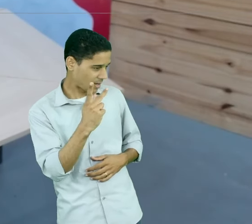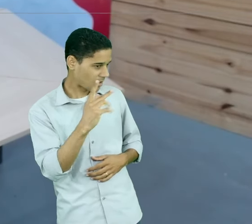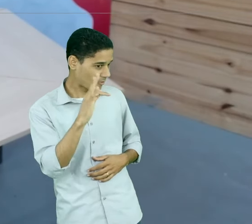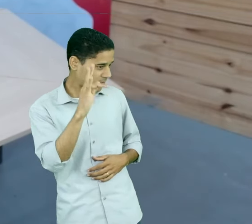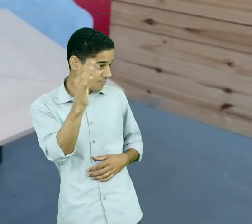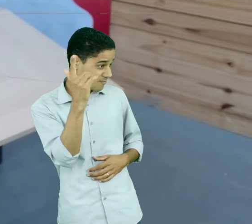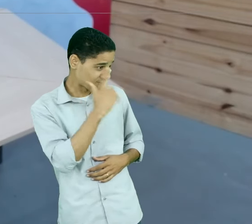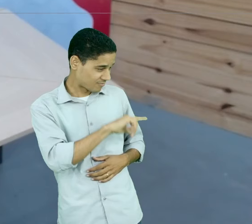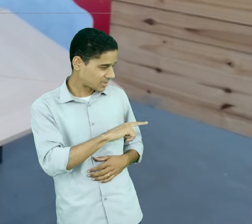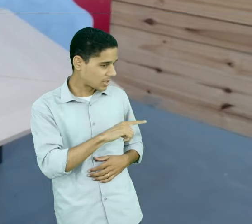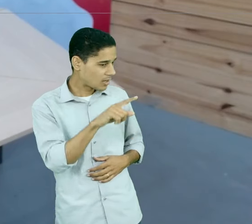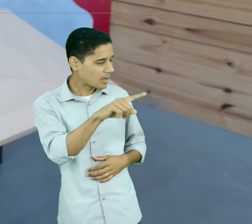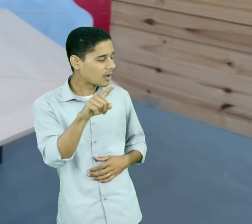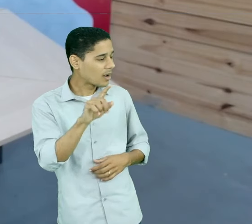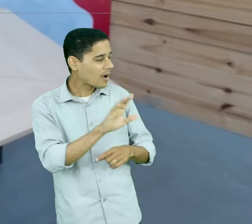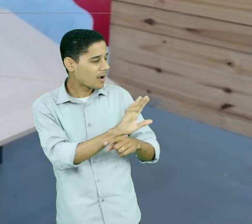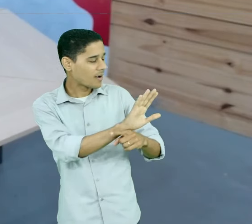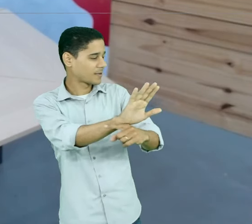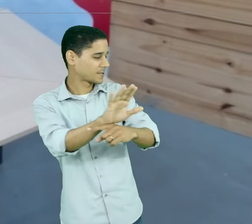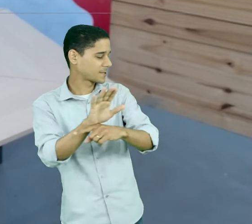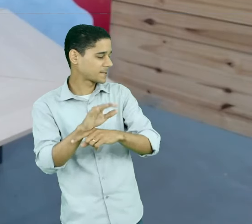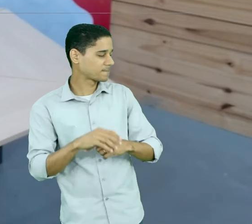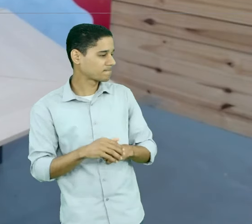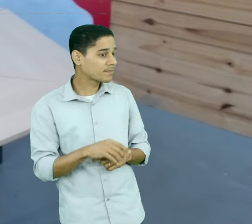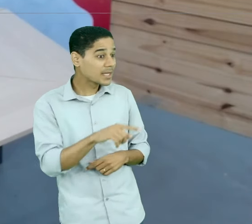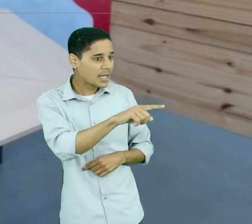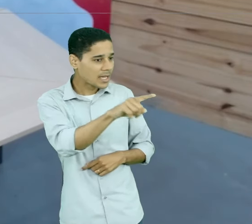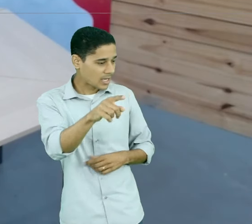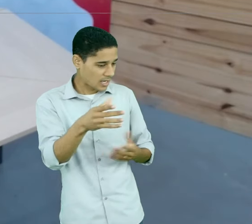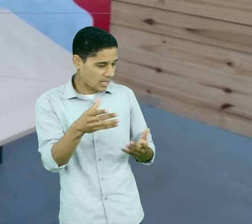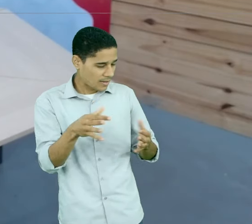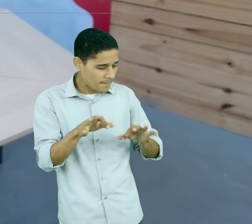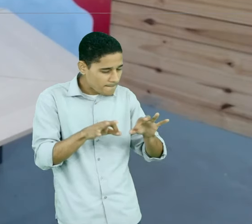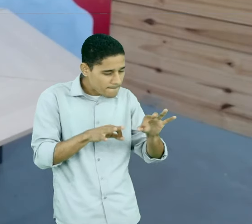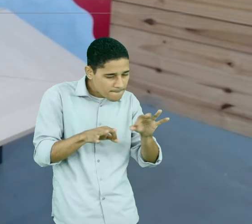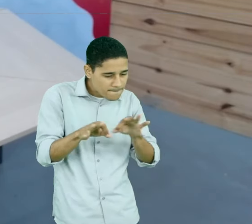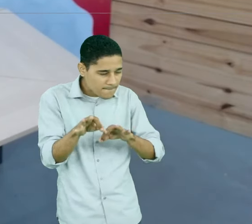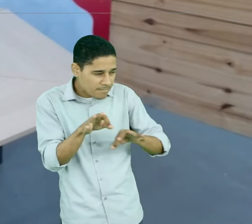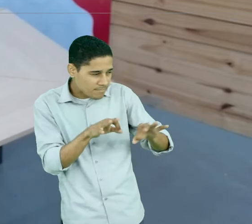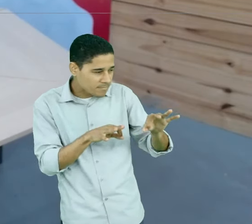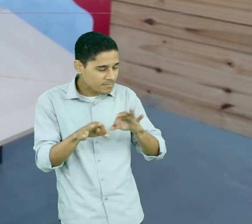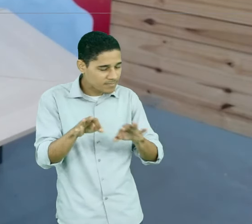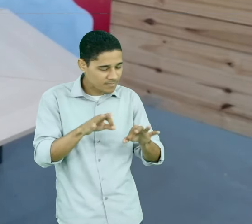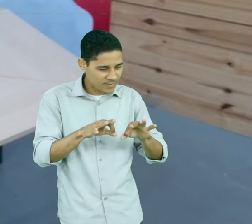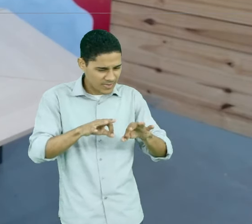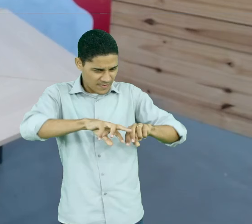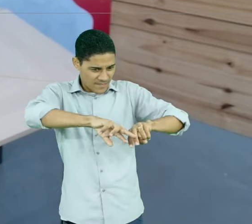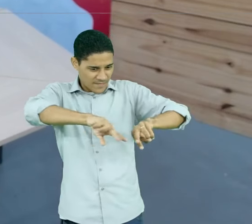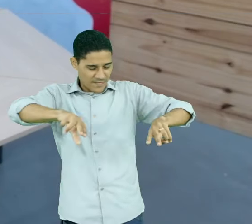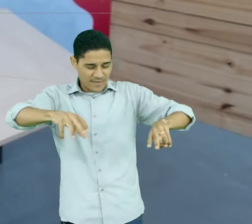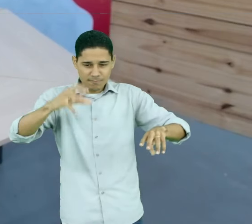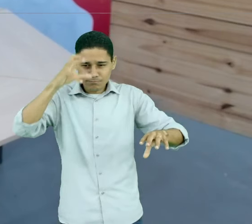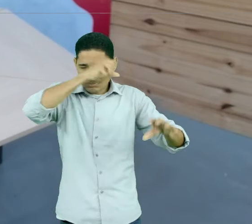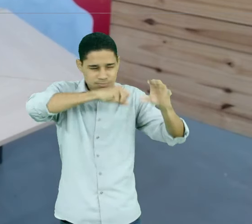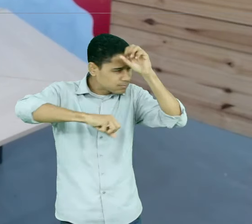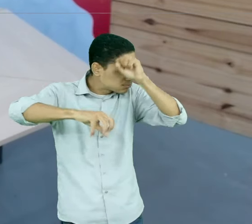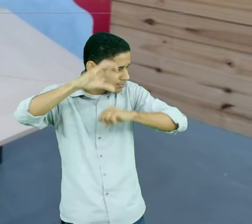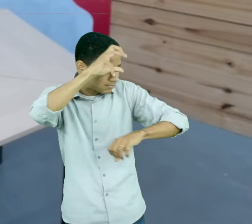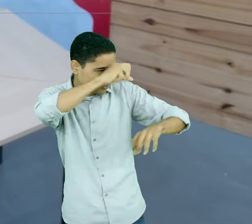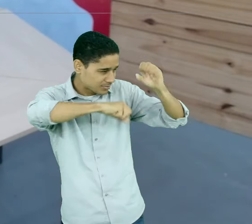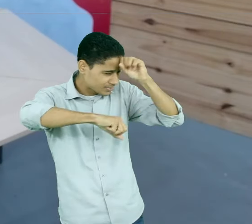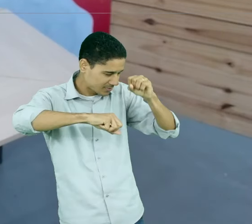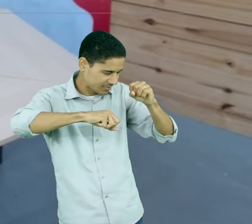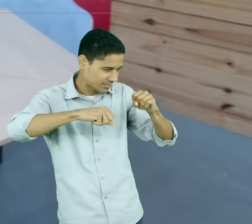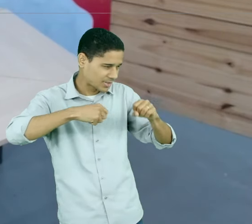organizando em termos de um vasto arsenal de conhecimentos, como eu já tive a oportunidade de